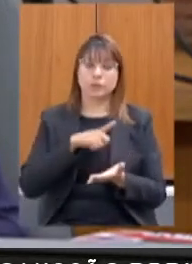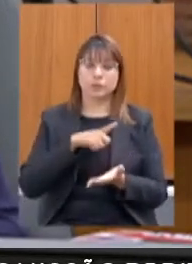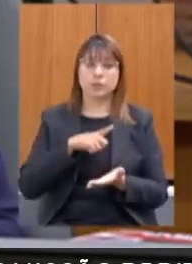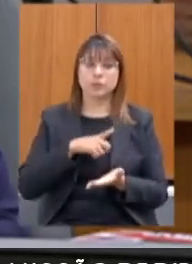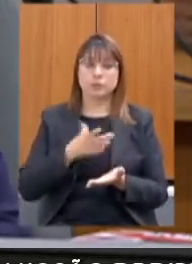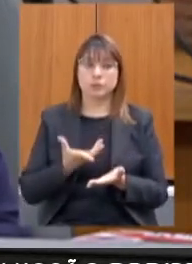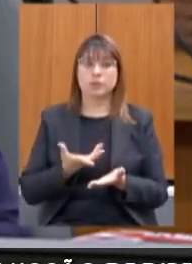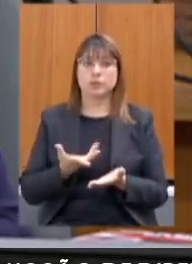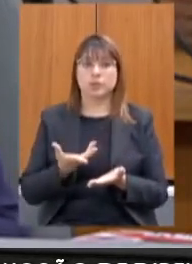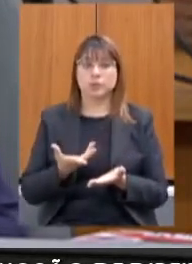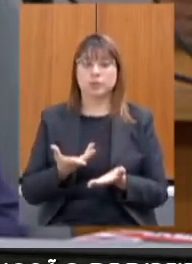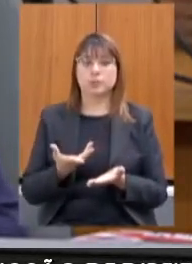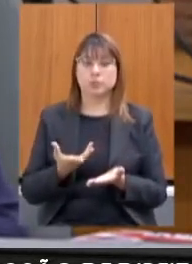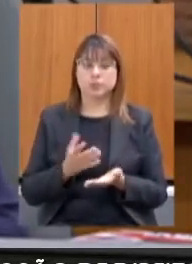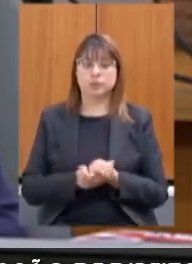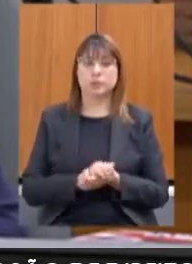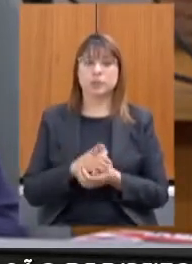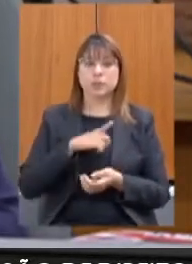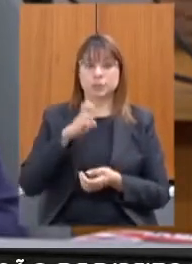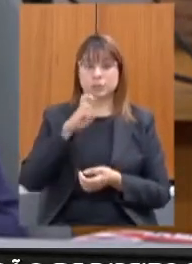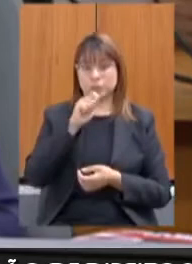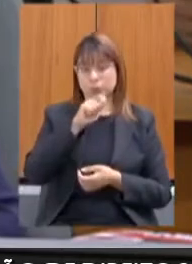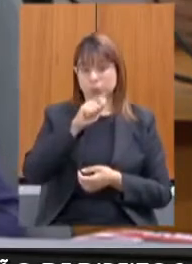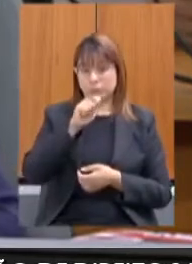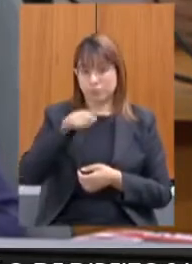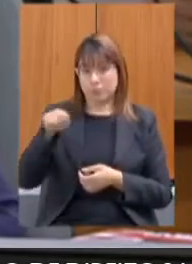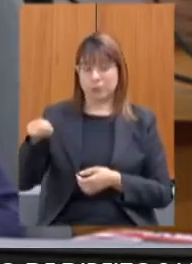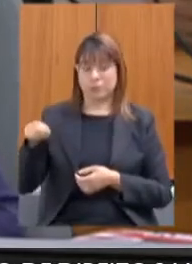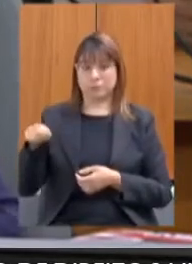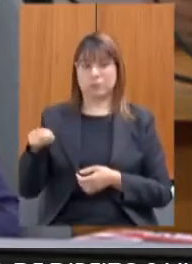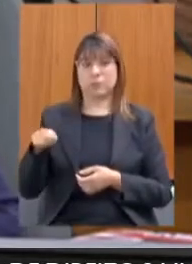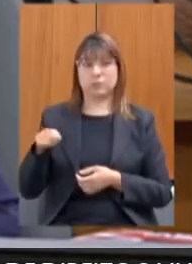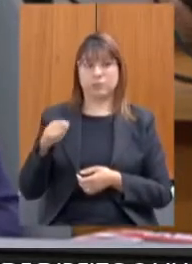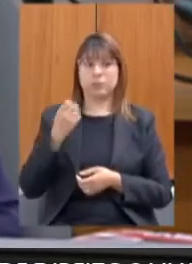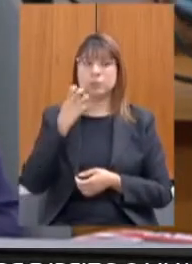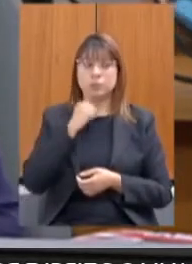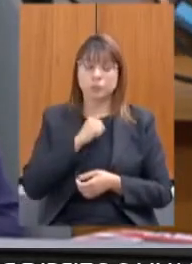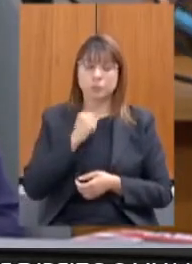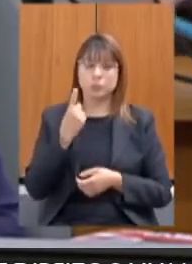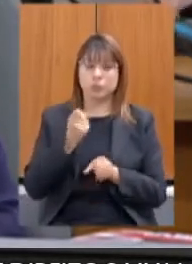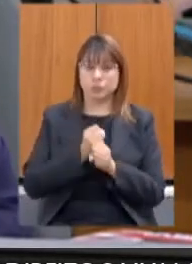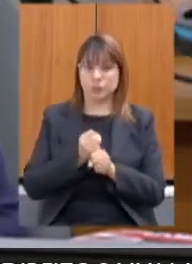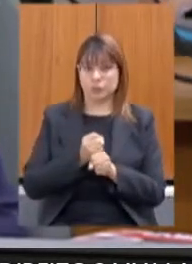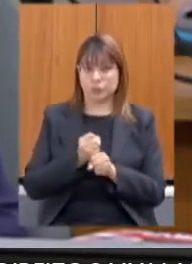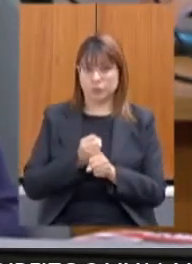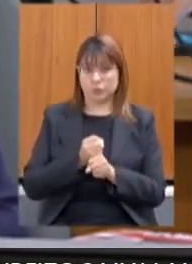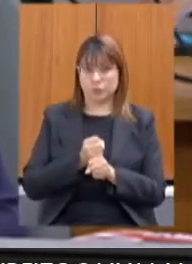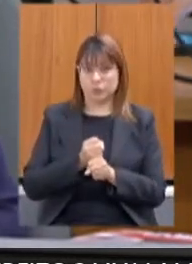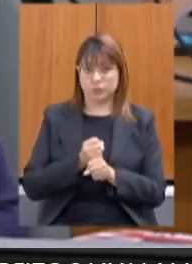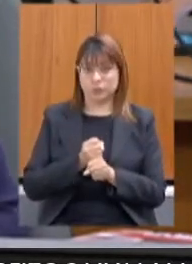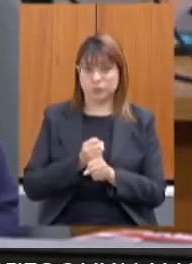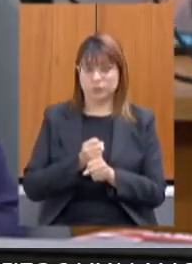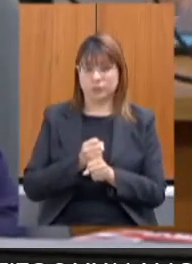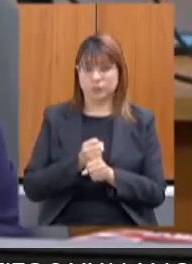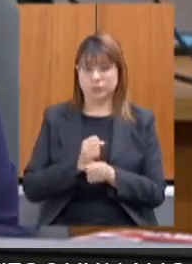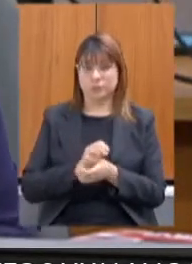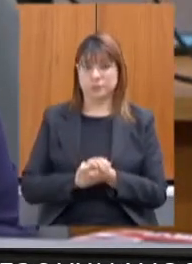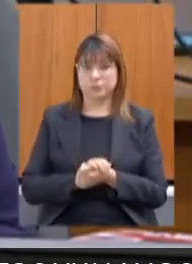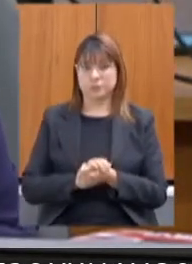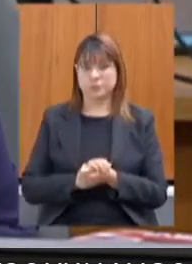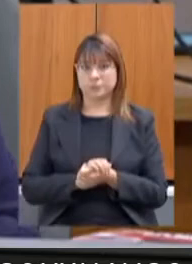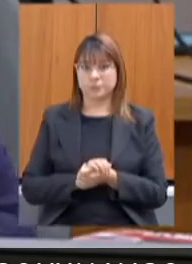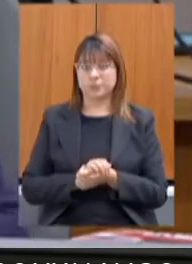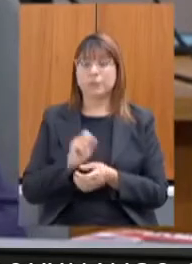Vale, em cinco meses, cinco meses de lucro em um ano, cobre todo o acordo. Quem está